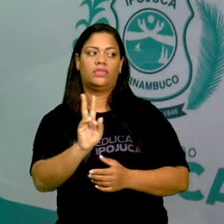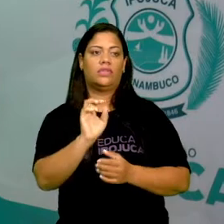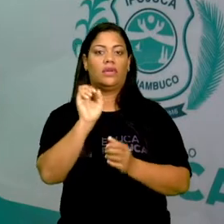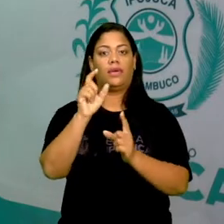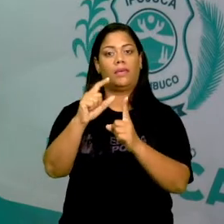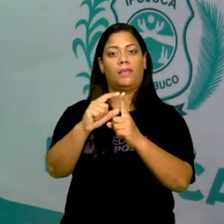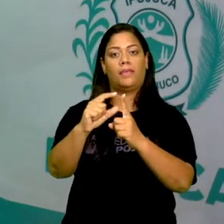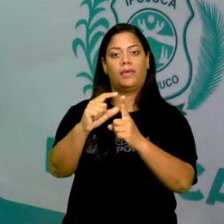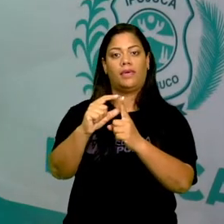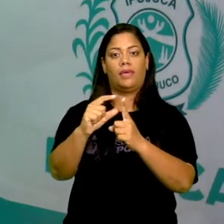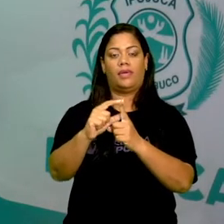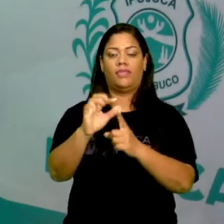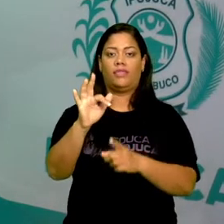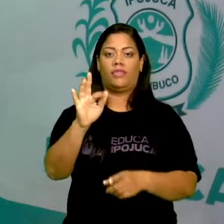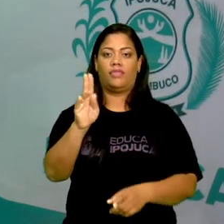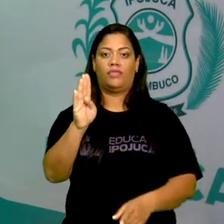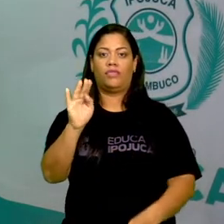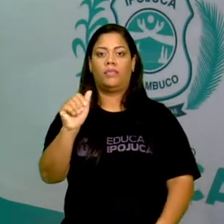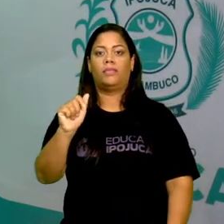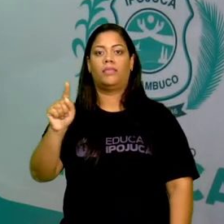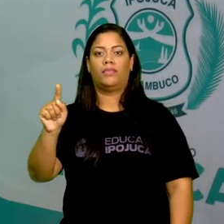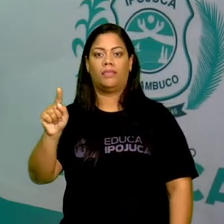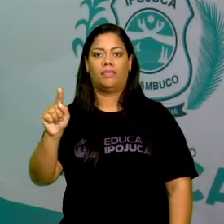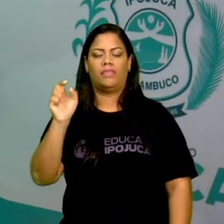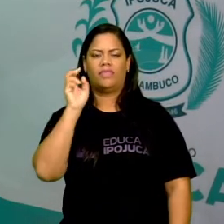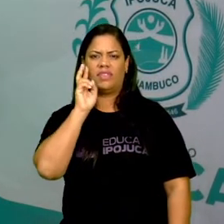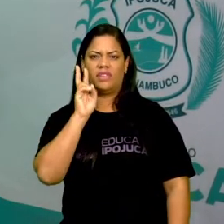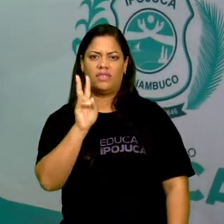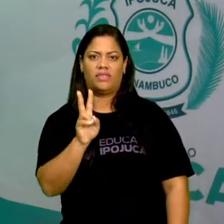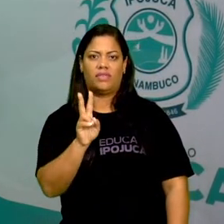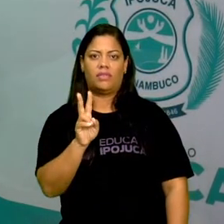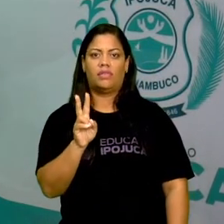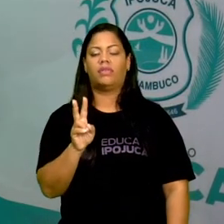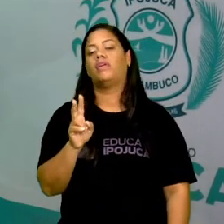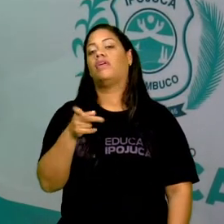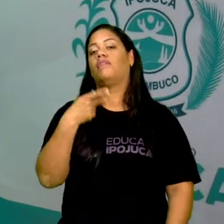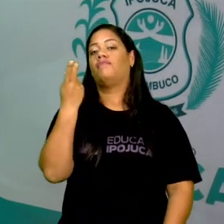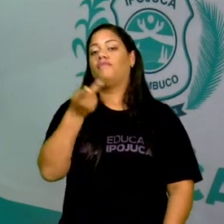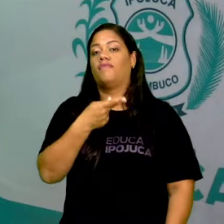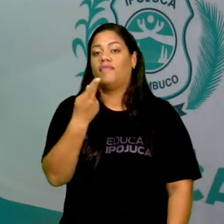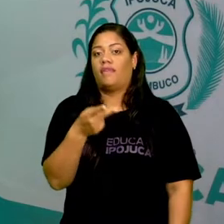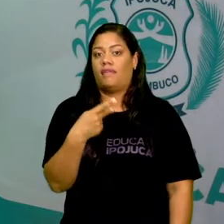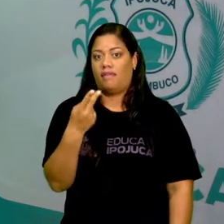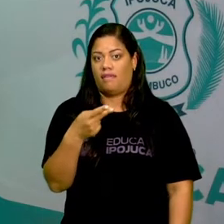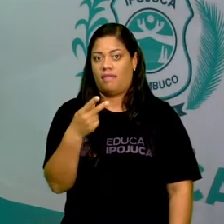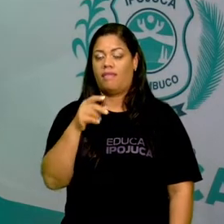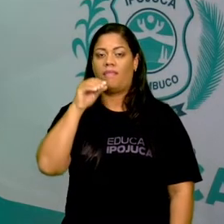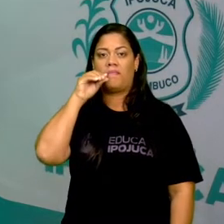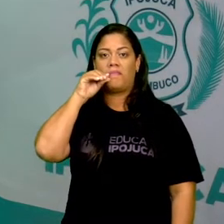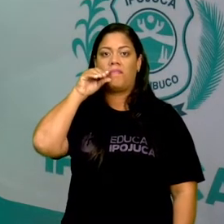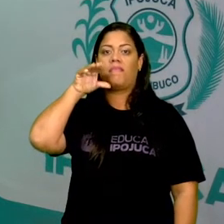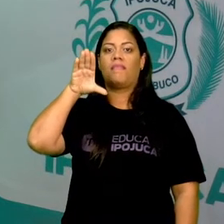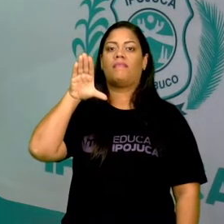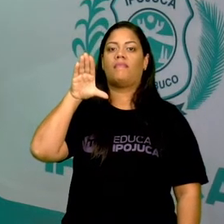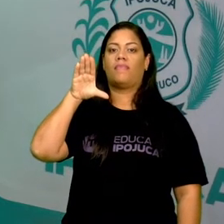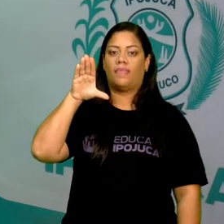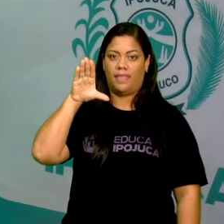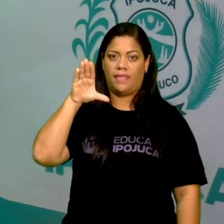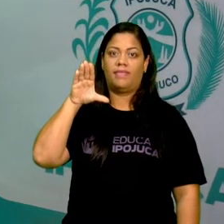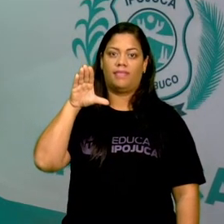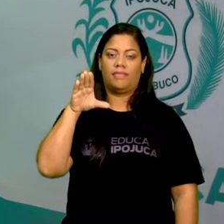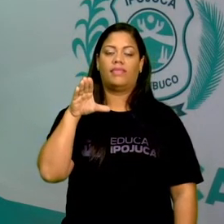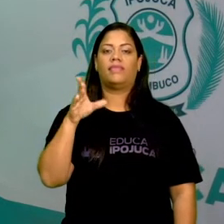palavra fubá. Observe que ao pronunciarmos, abrimos a boca,